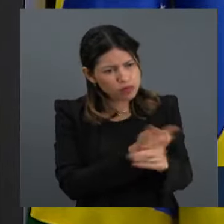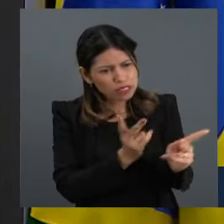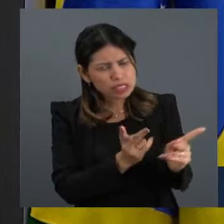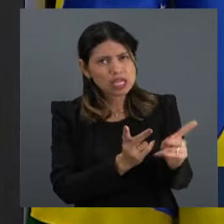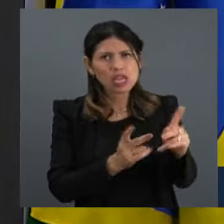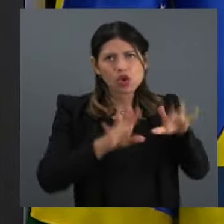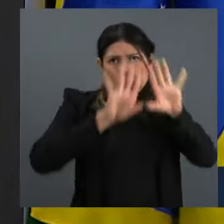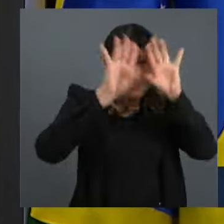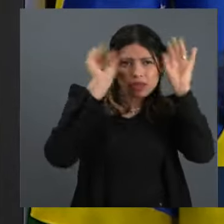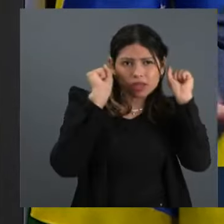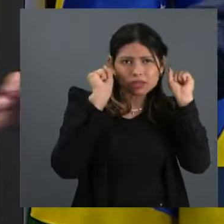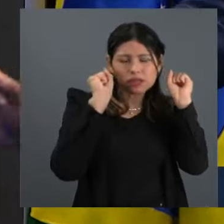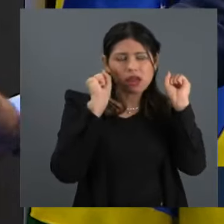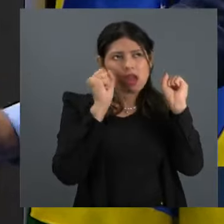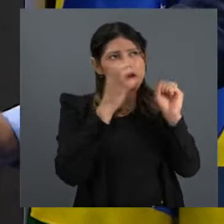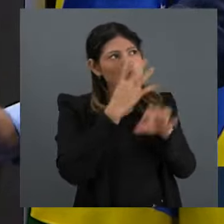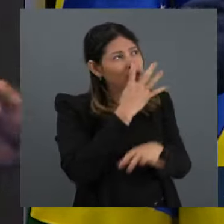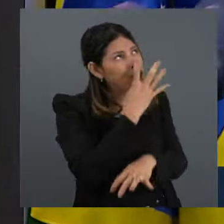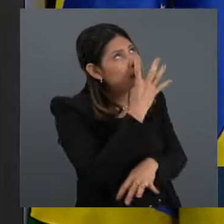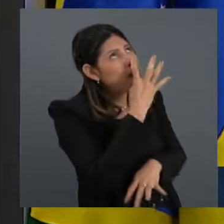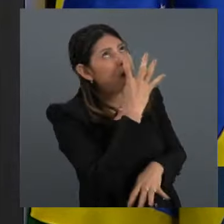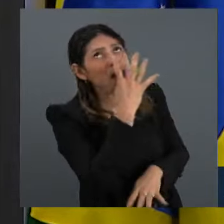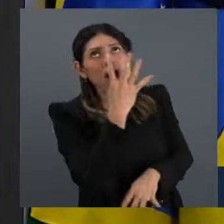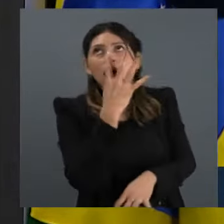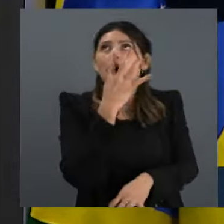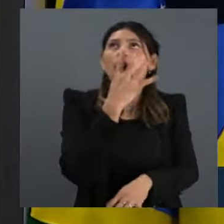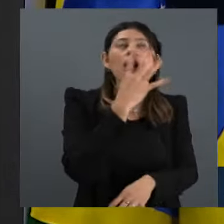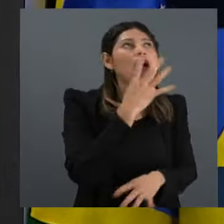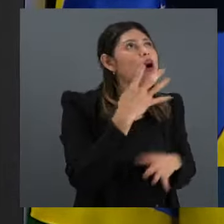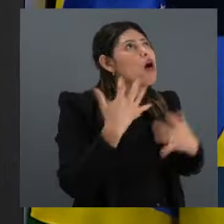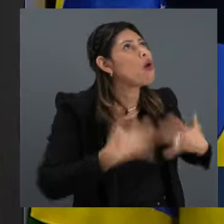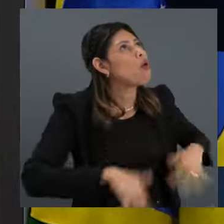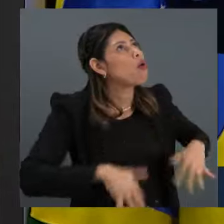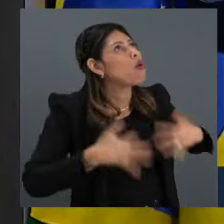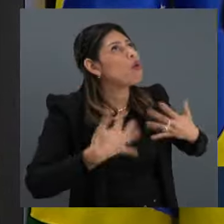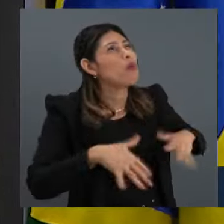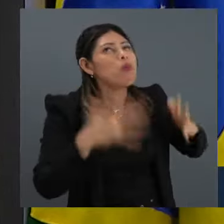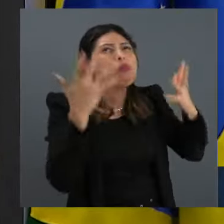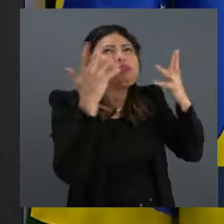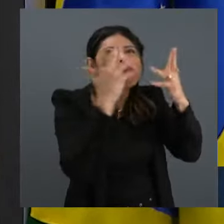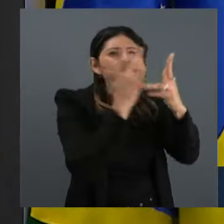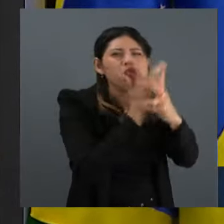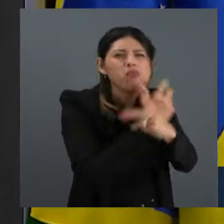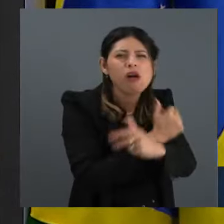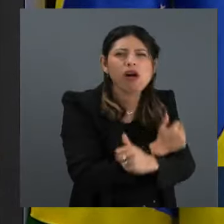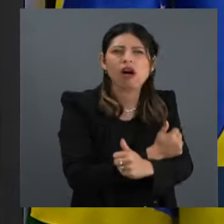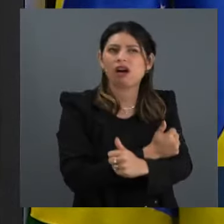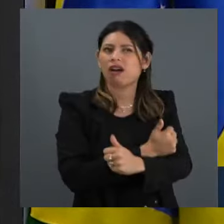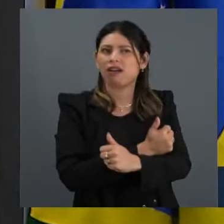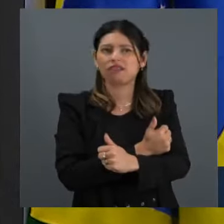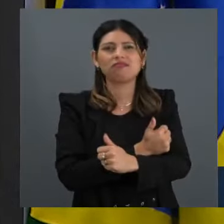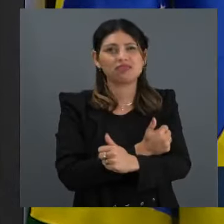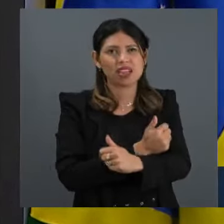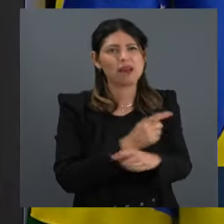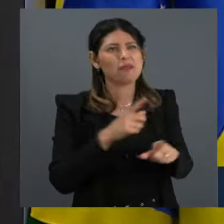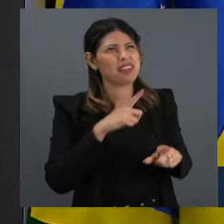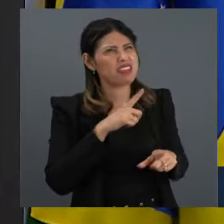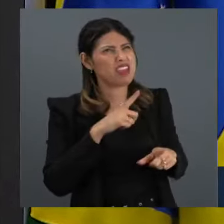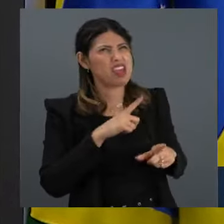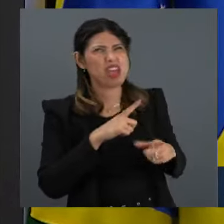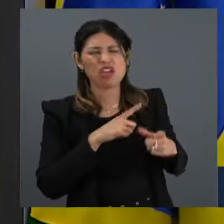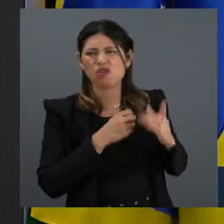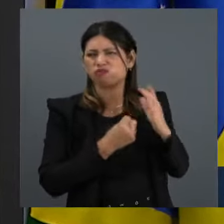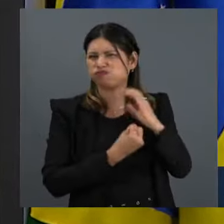abarrotado de mordomia, de funcionários,